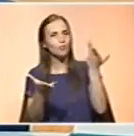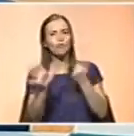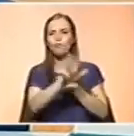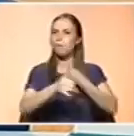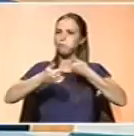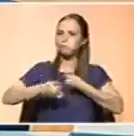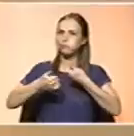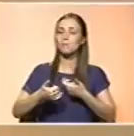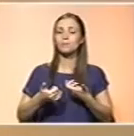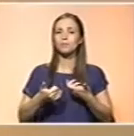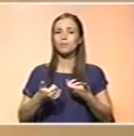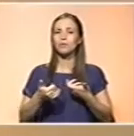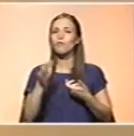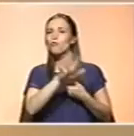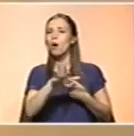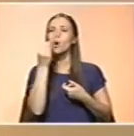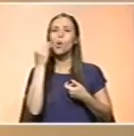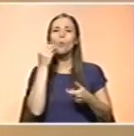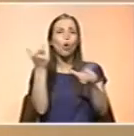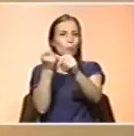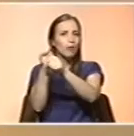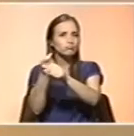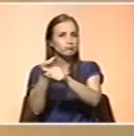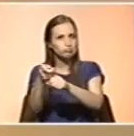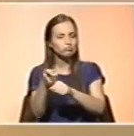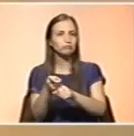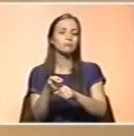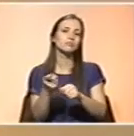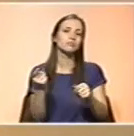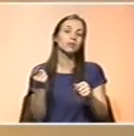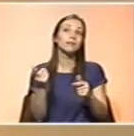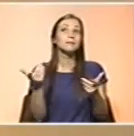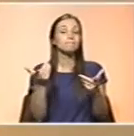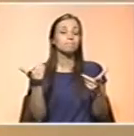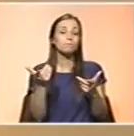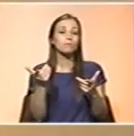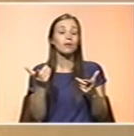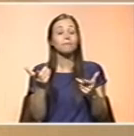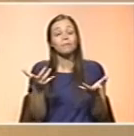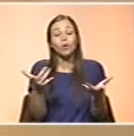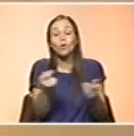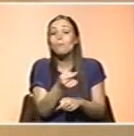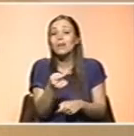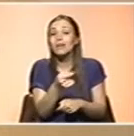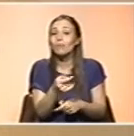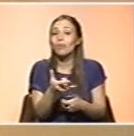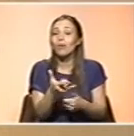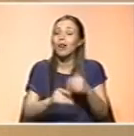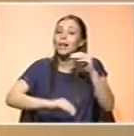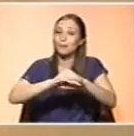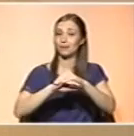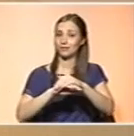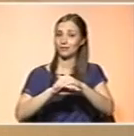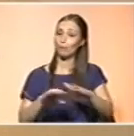os suplementos são procurados? Eu diria que, pelo menos, limita drasticamente a